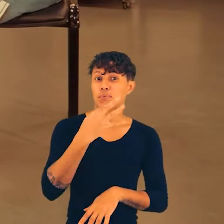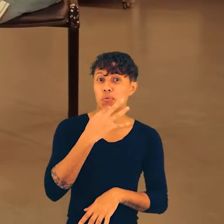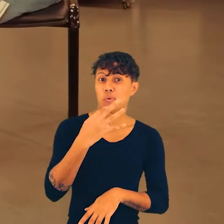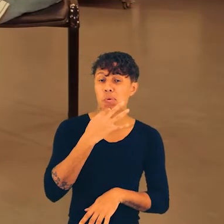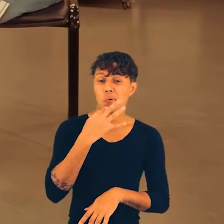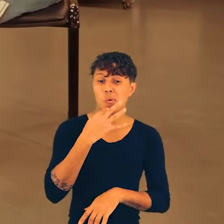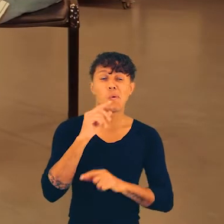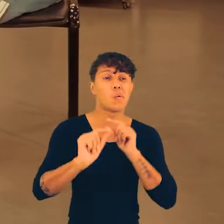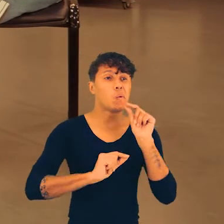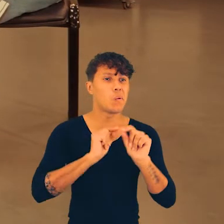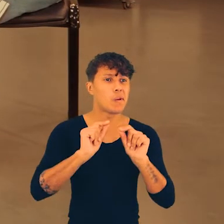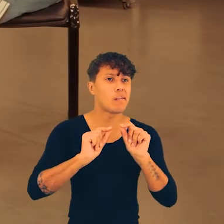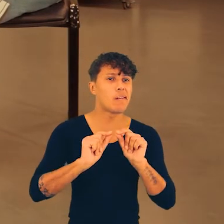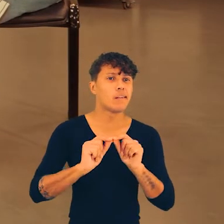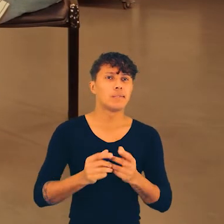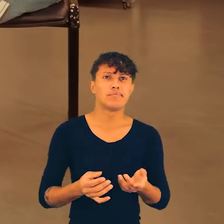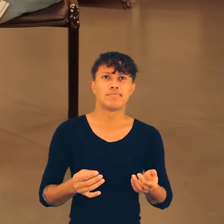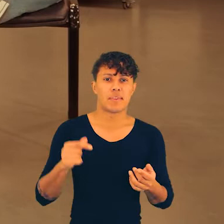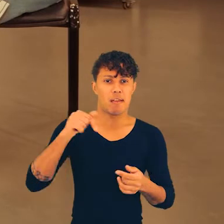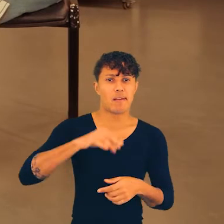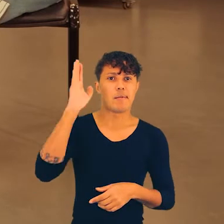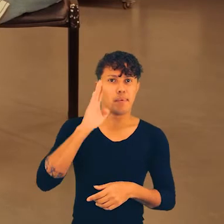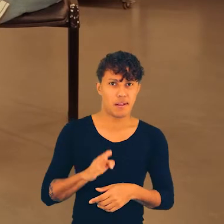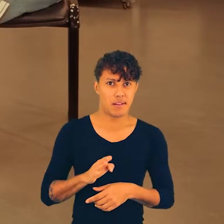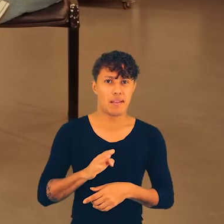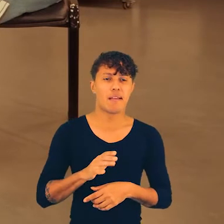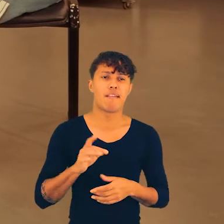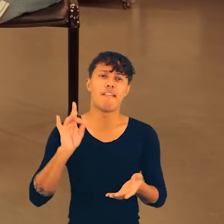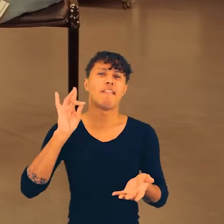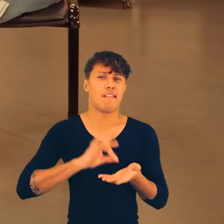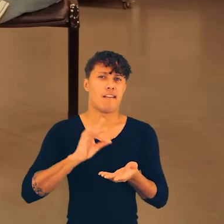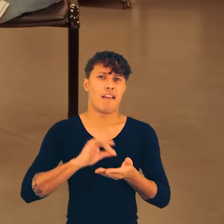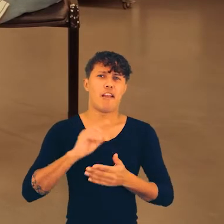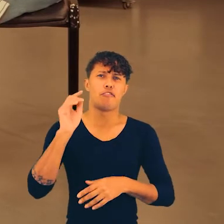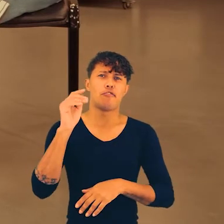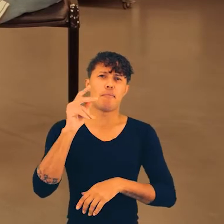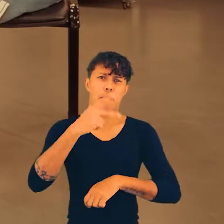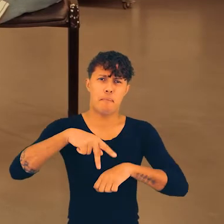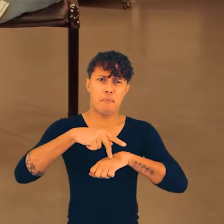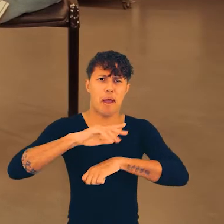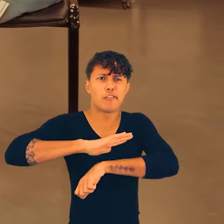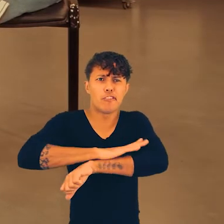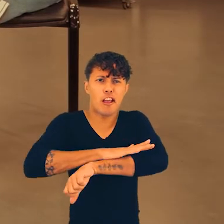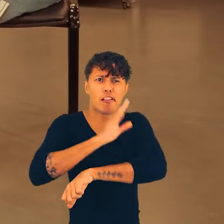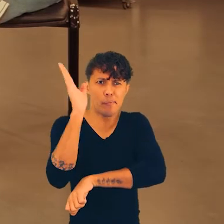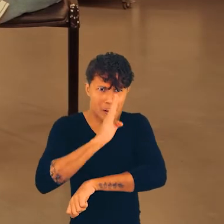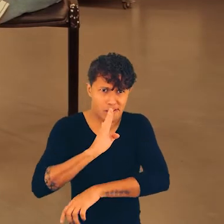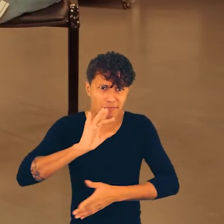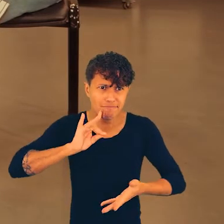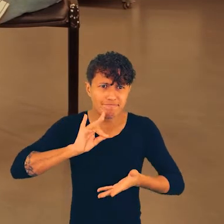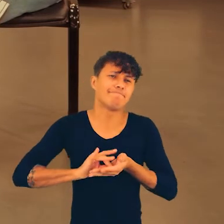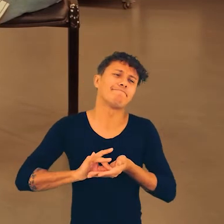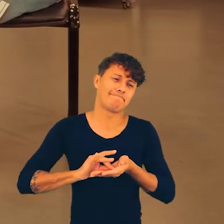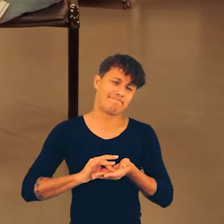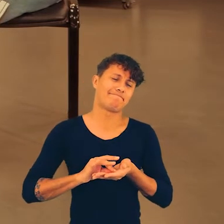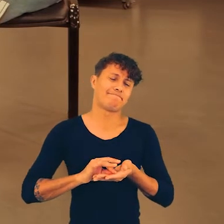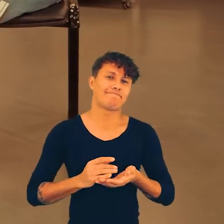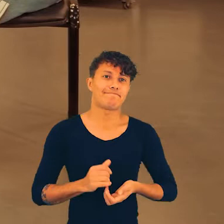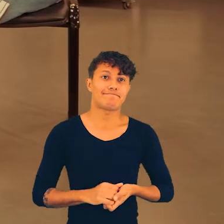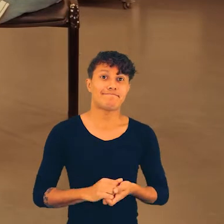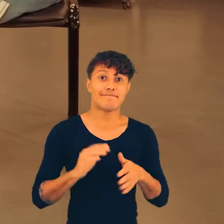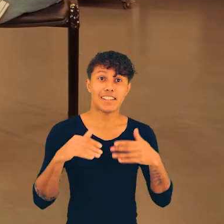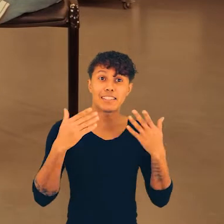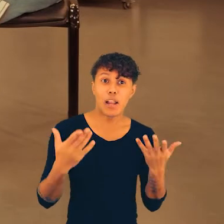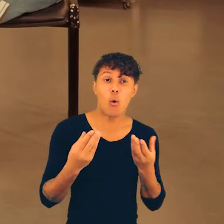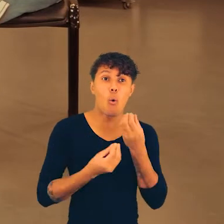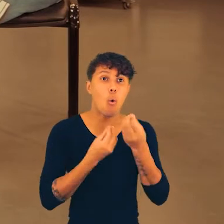hoje nós estamos reconhecendo cada vez mais que, por exemplo, o Brasil é um país racista, o Brasil